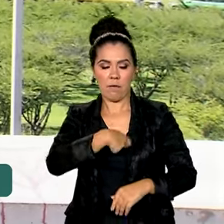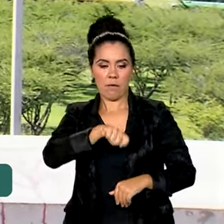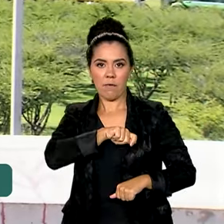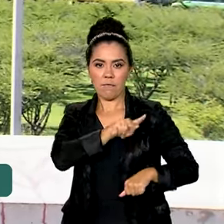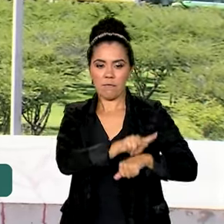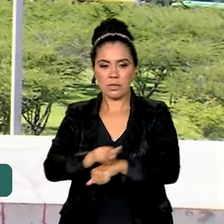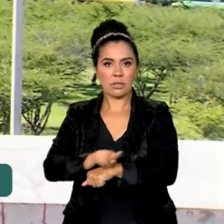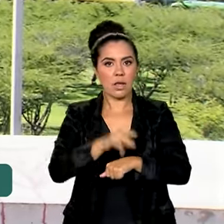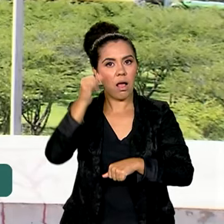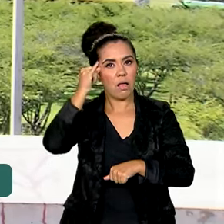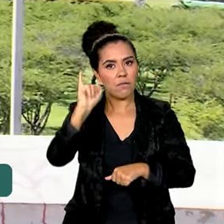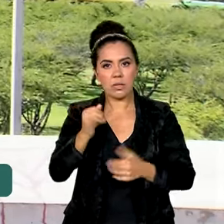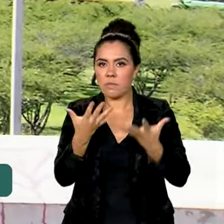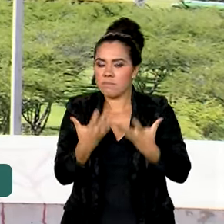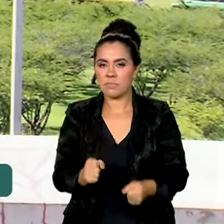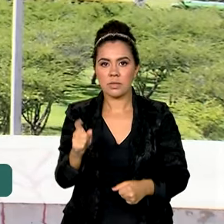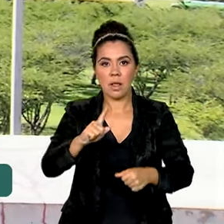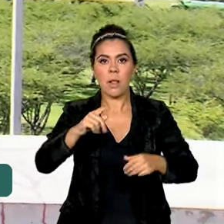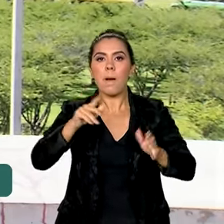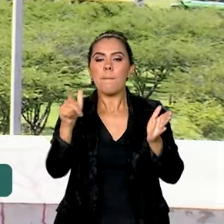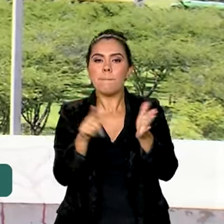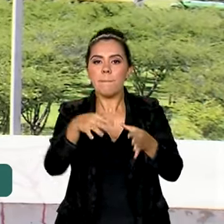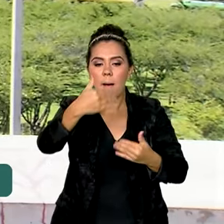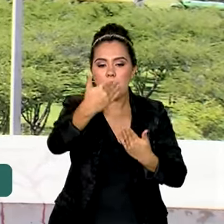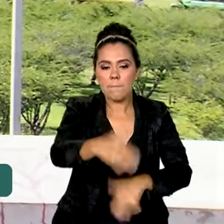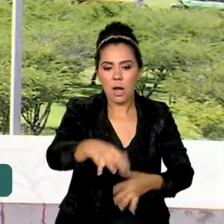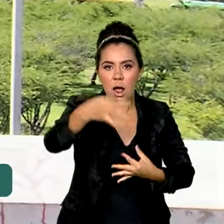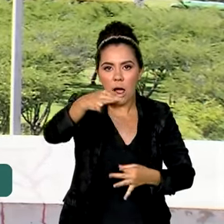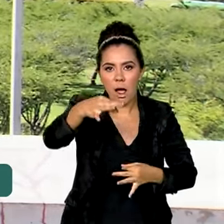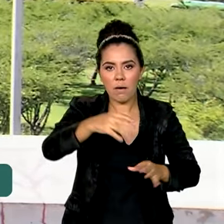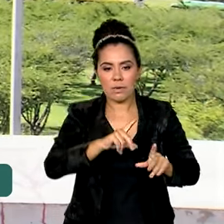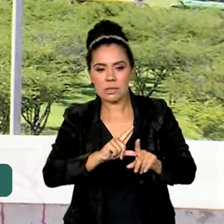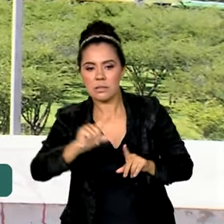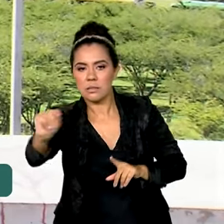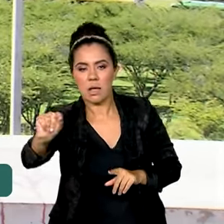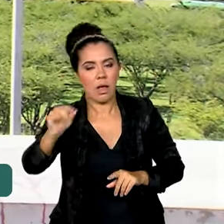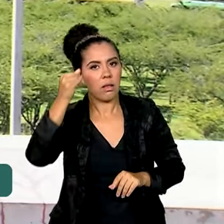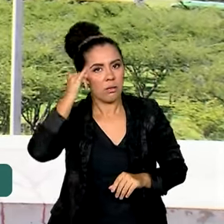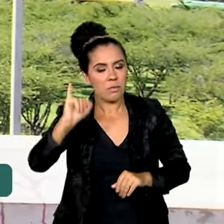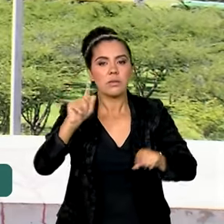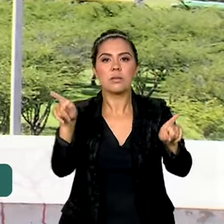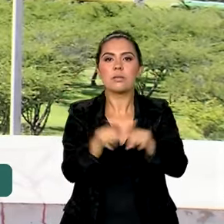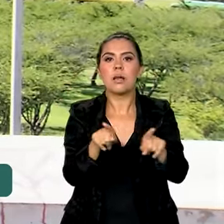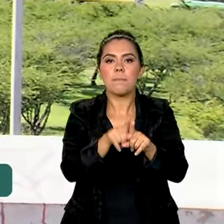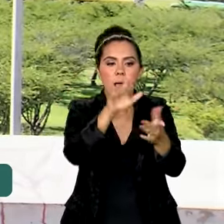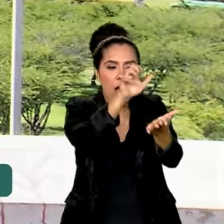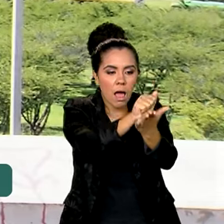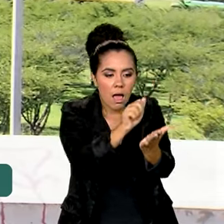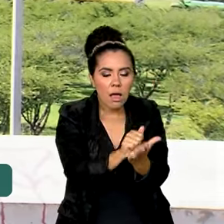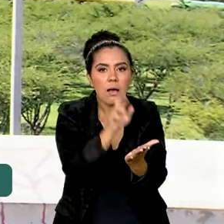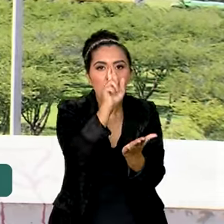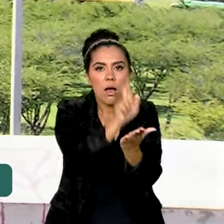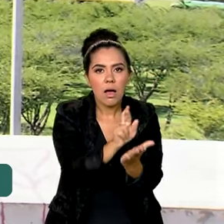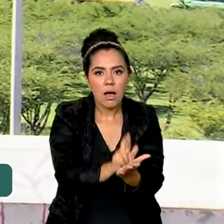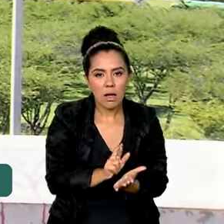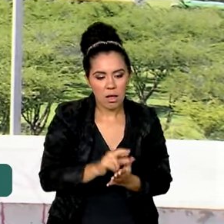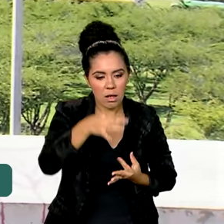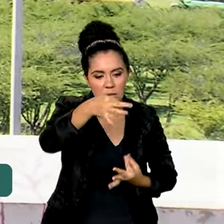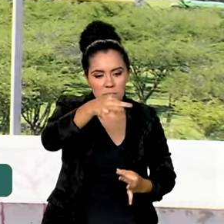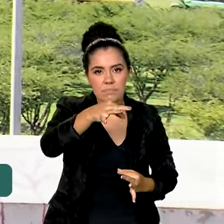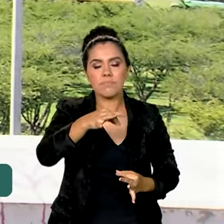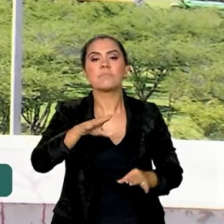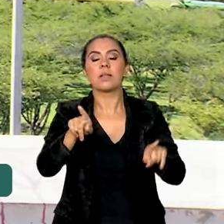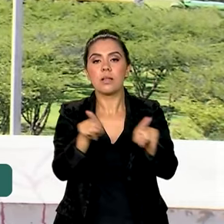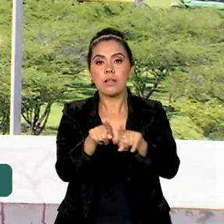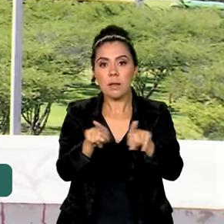os candidatos saiam com o caderno de provas e nem façam anotações do gabarito no cartão de confirmação. Além